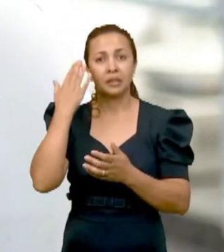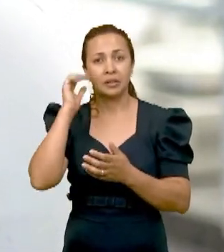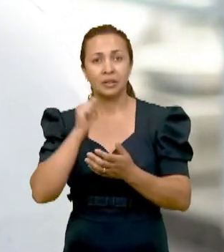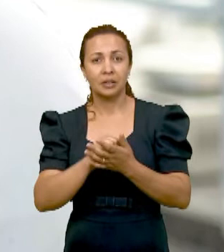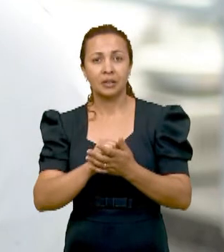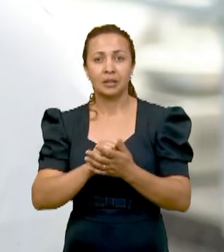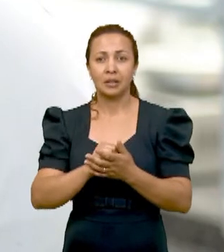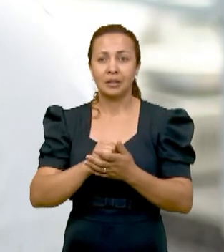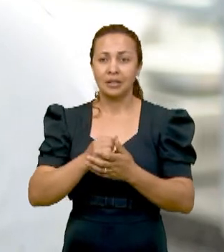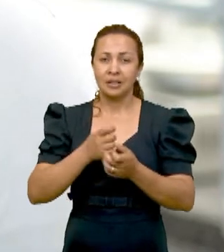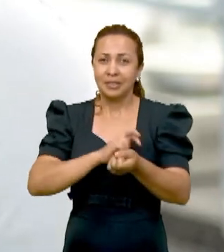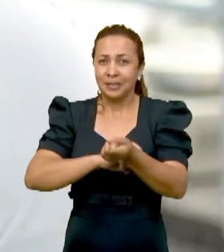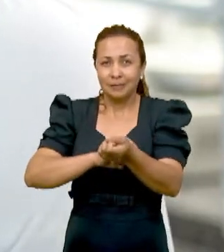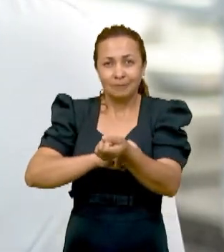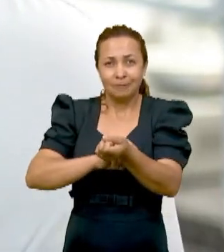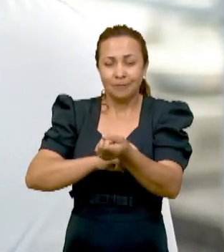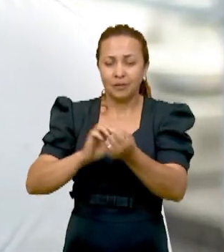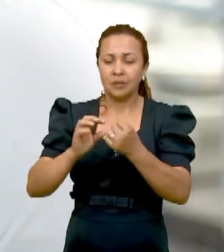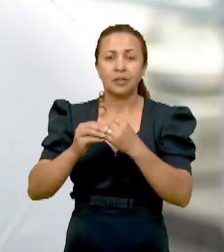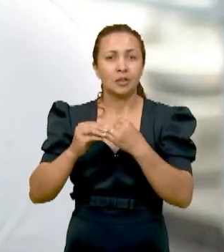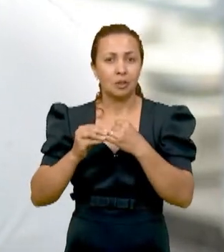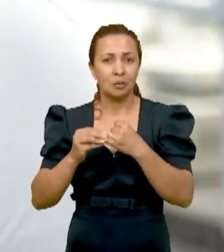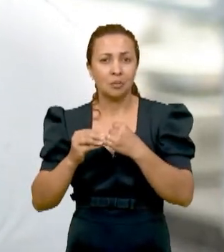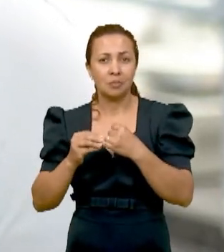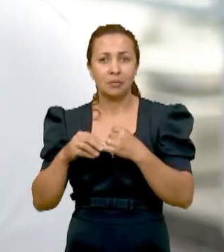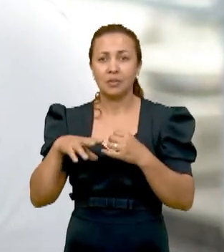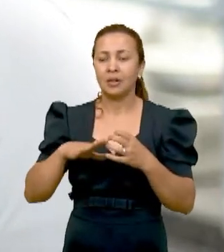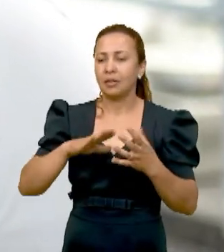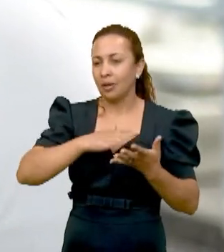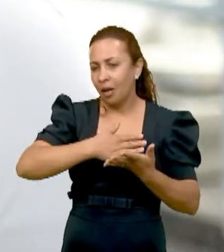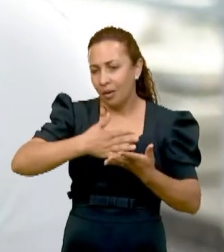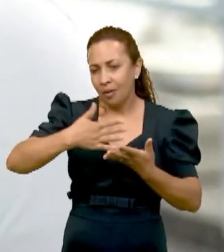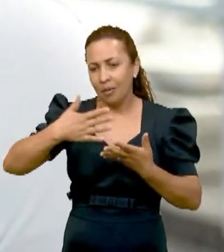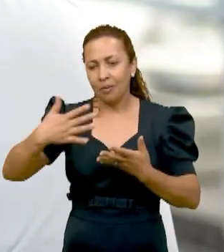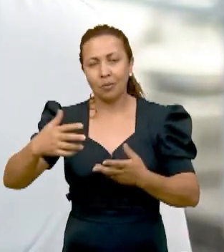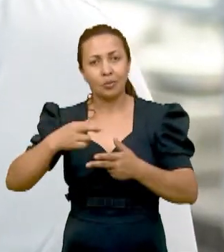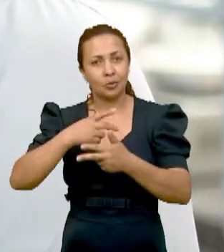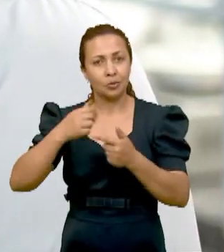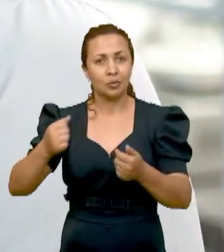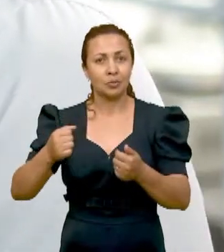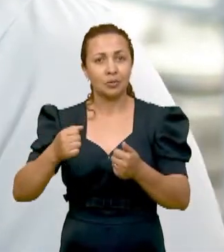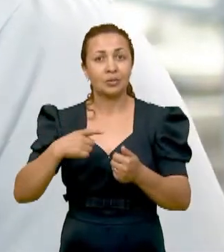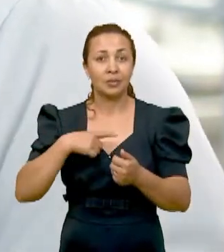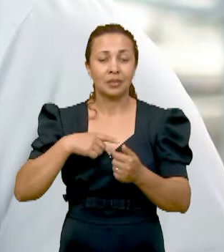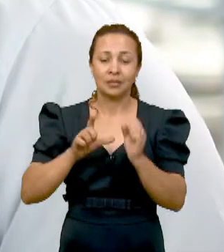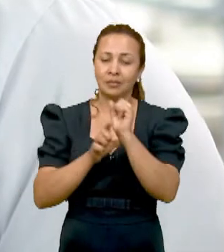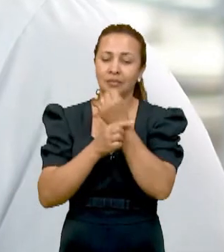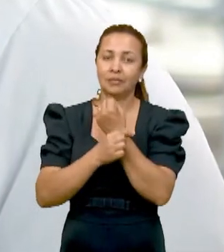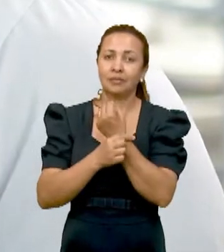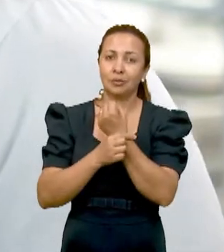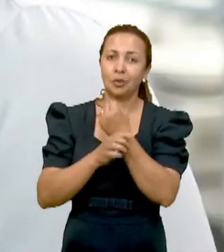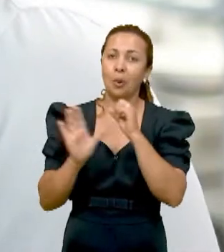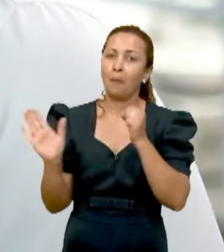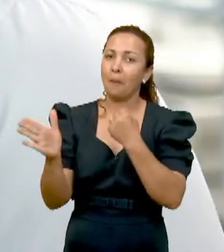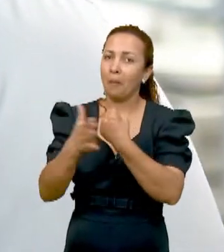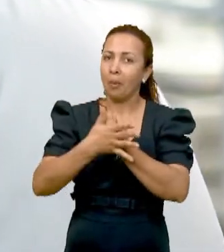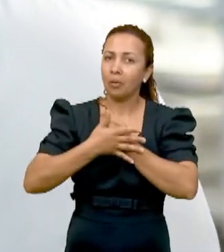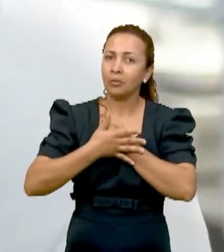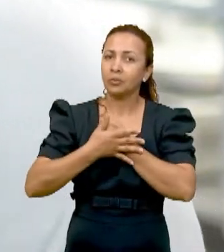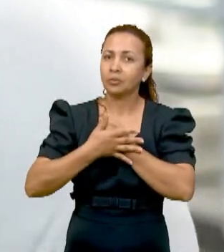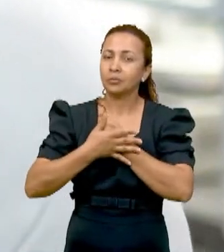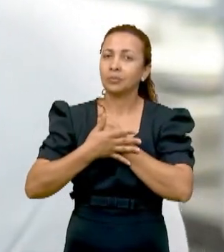considerado um estresse nessa semente, ela ativa toda uma rota de mecanismos que vai garantir uma defesa a ela.